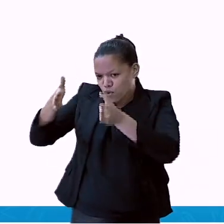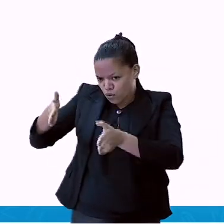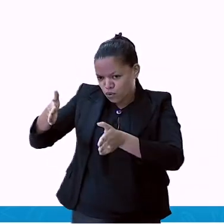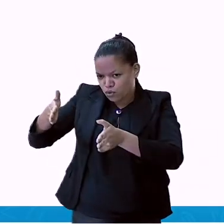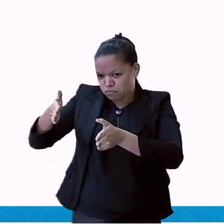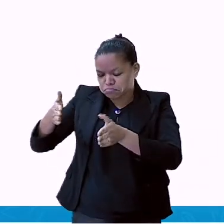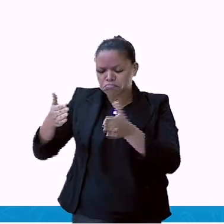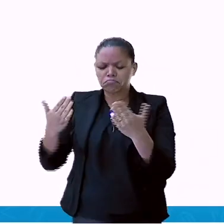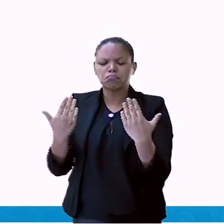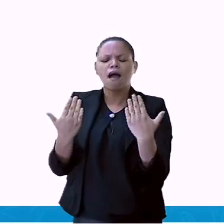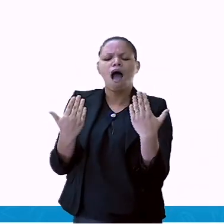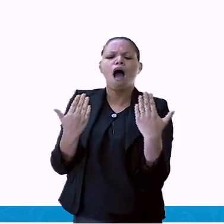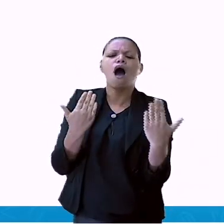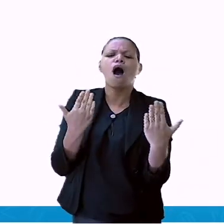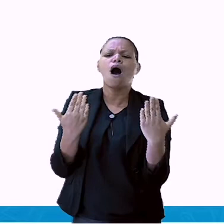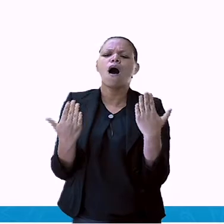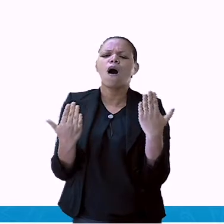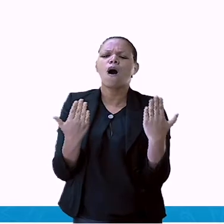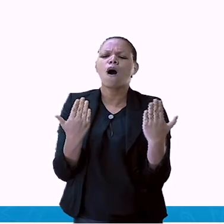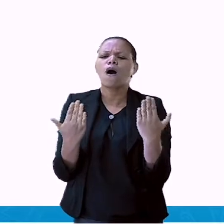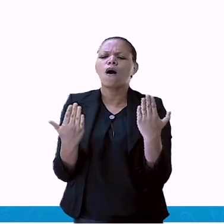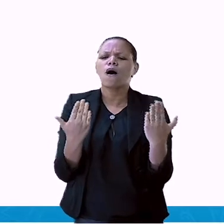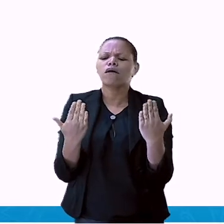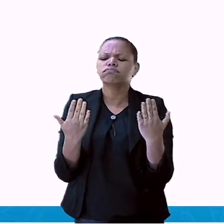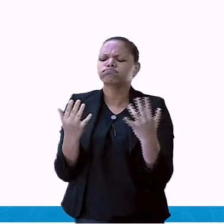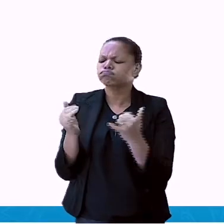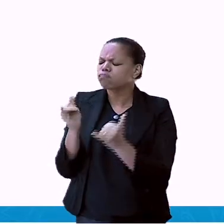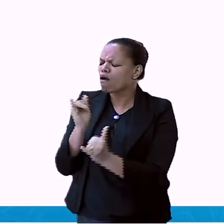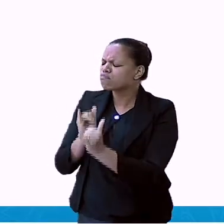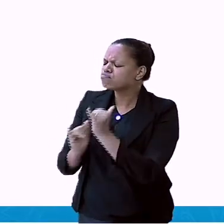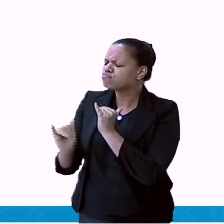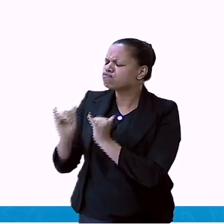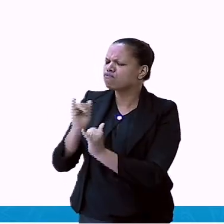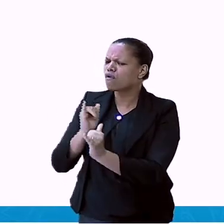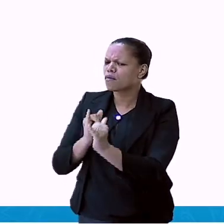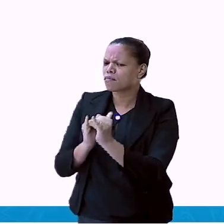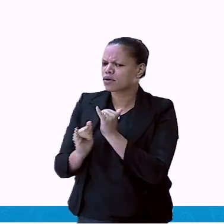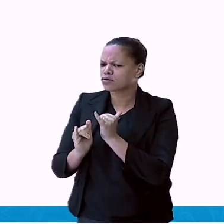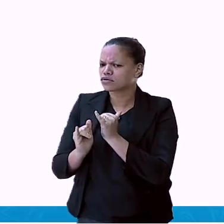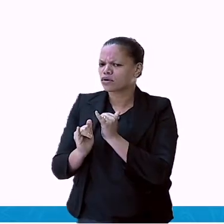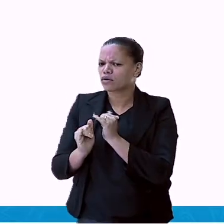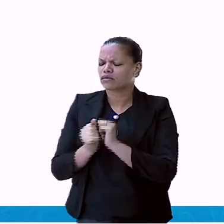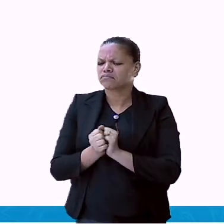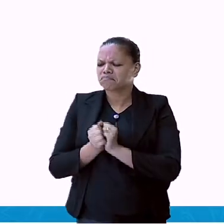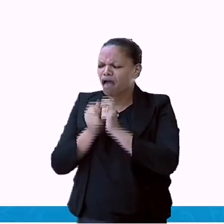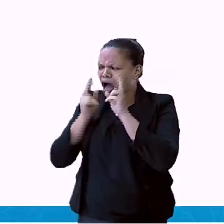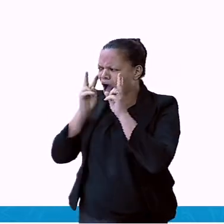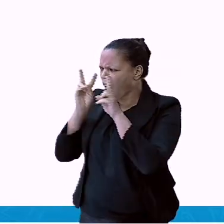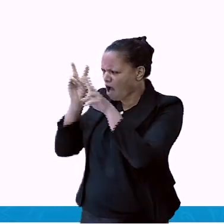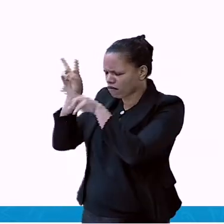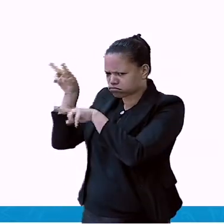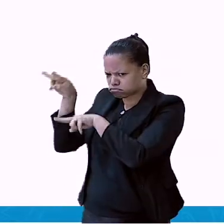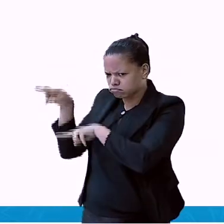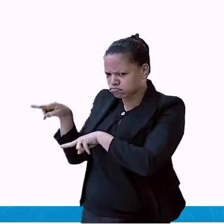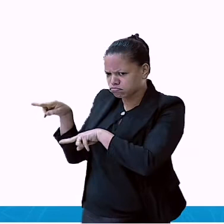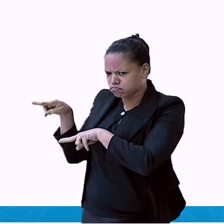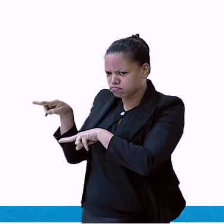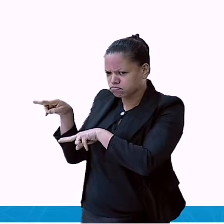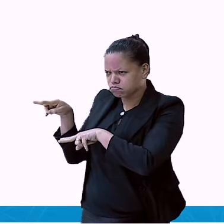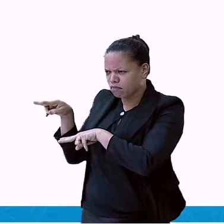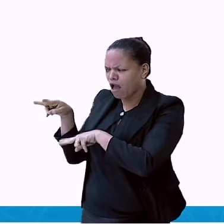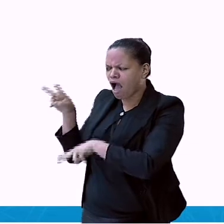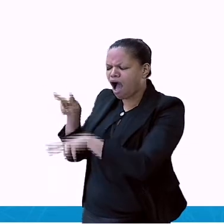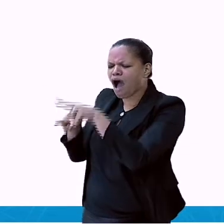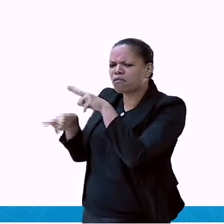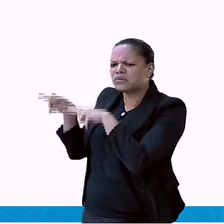ter informações. Então, veja bem, foi construído aí, vamos analisar a seguinte hipótese.